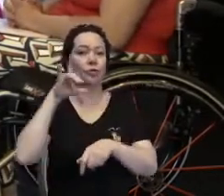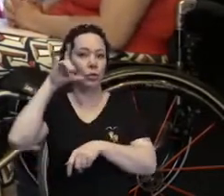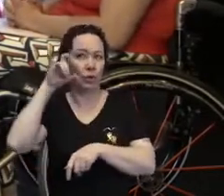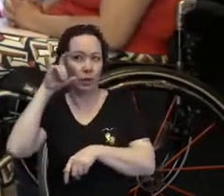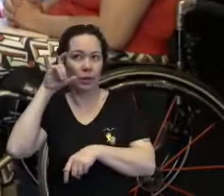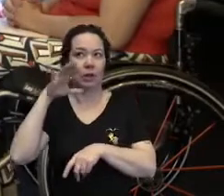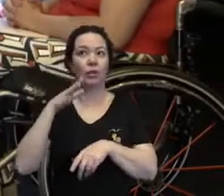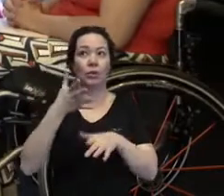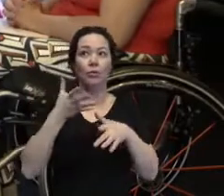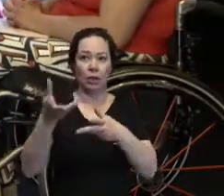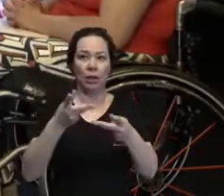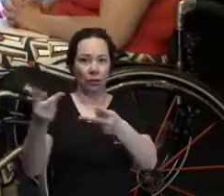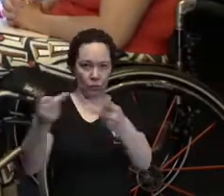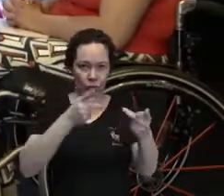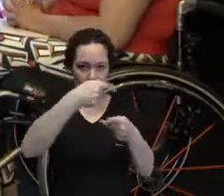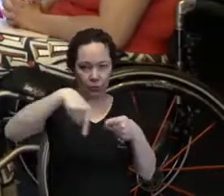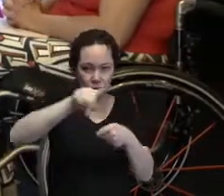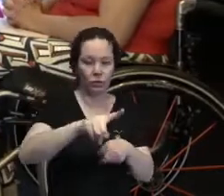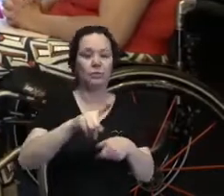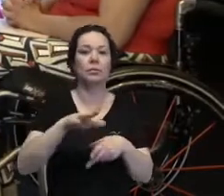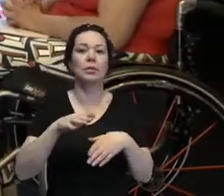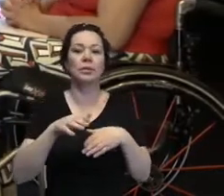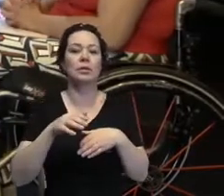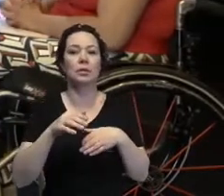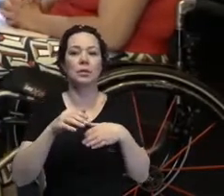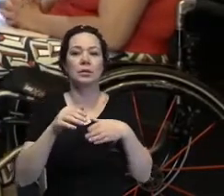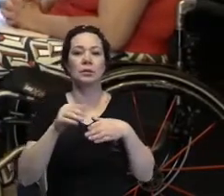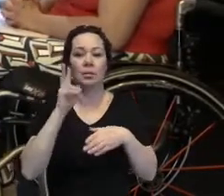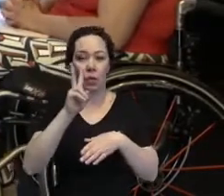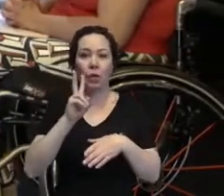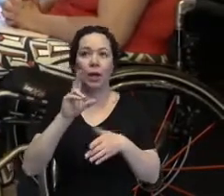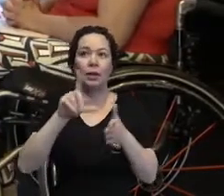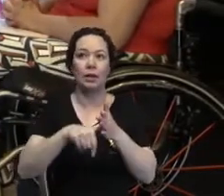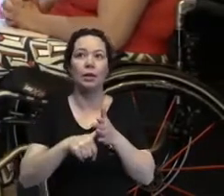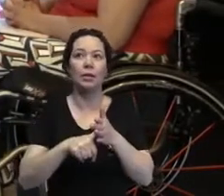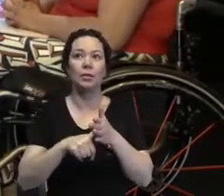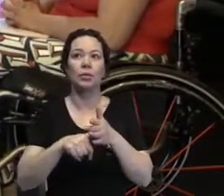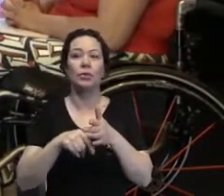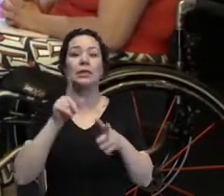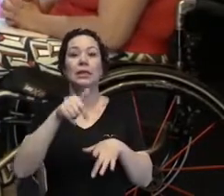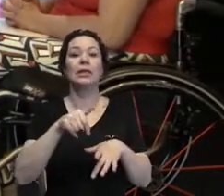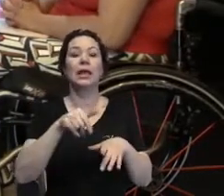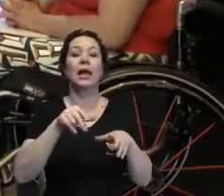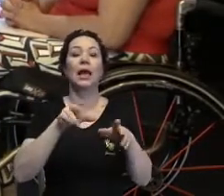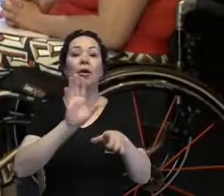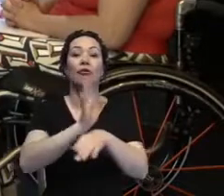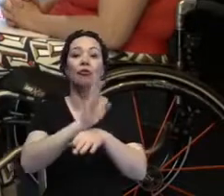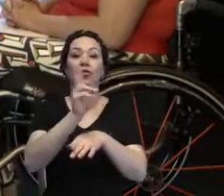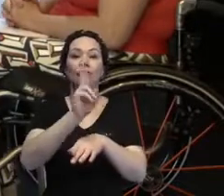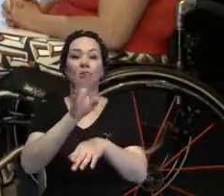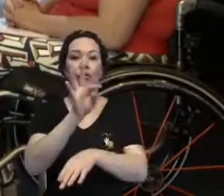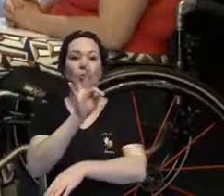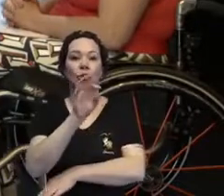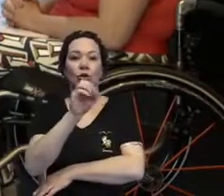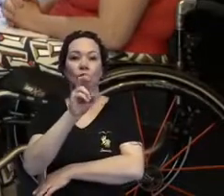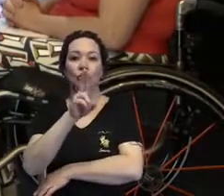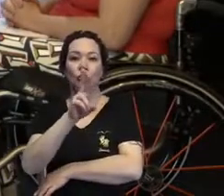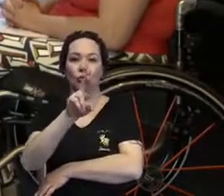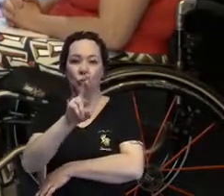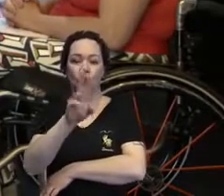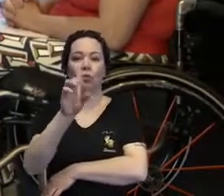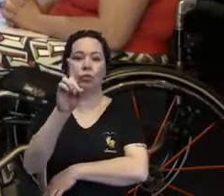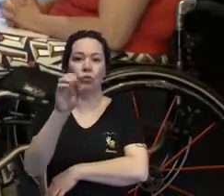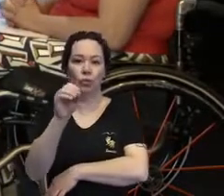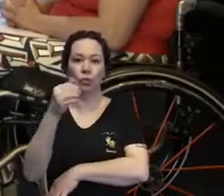eu quero convidar todo mundo que está assistindo para dar uma olhada depois, que é o tour pelo meu corpo. E lá eu falo sobre as coisas do meu